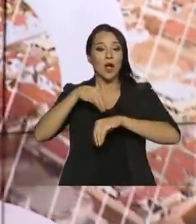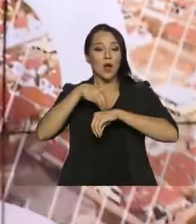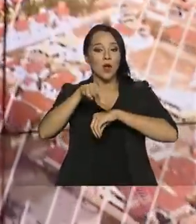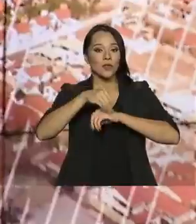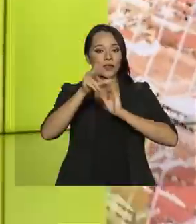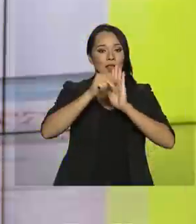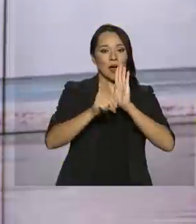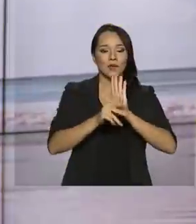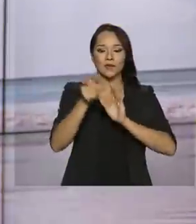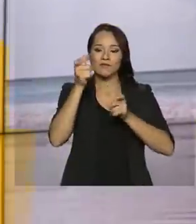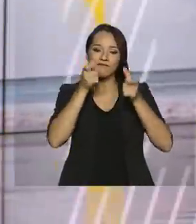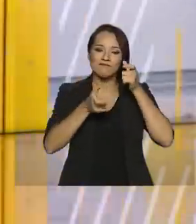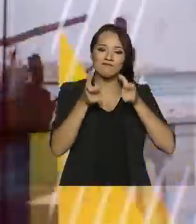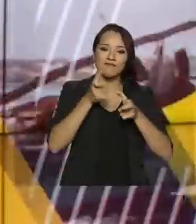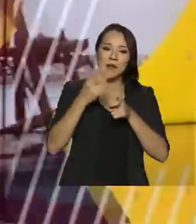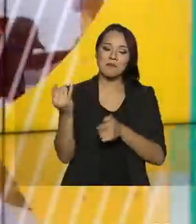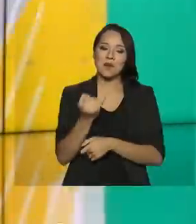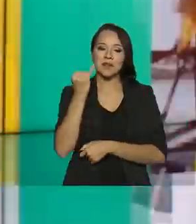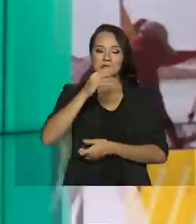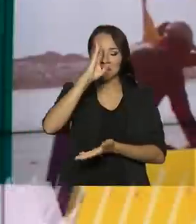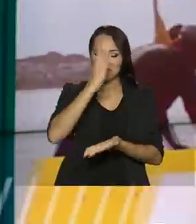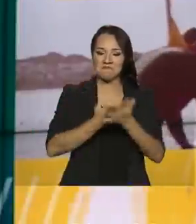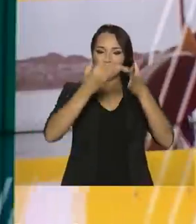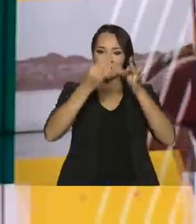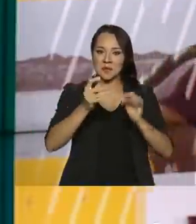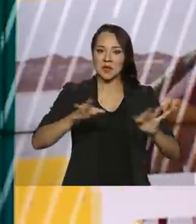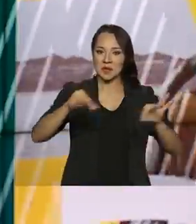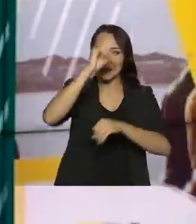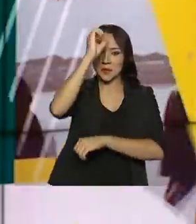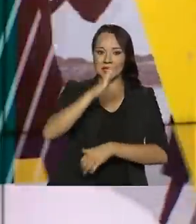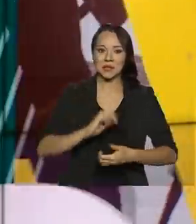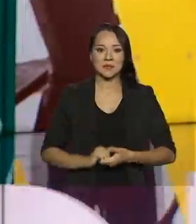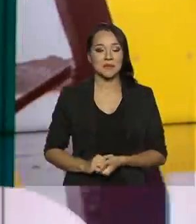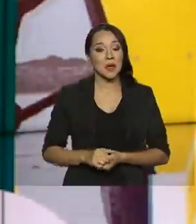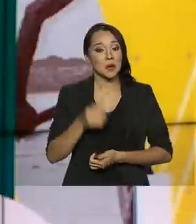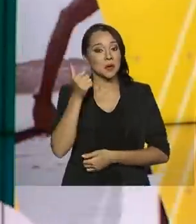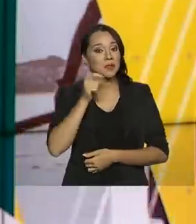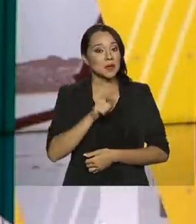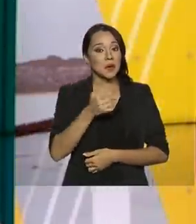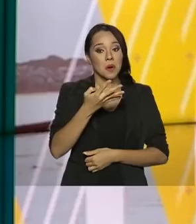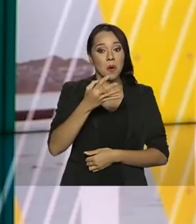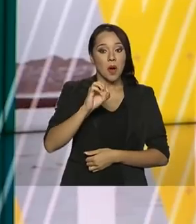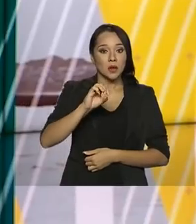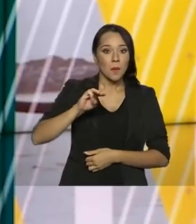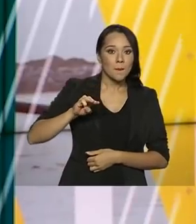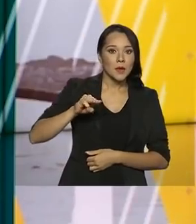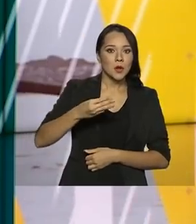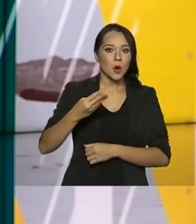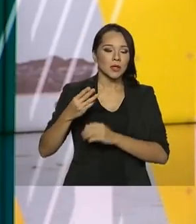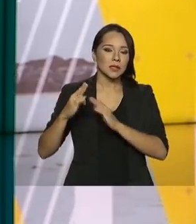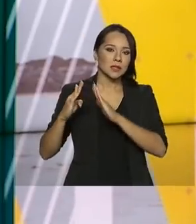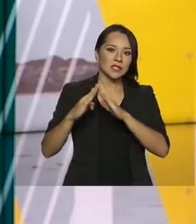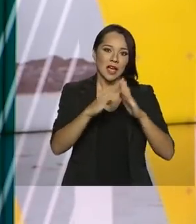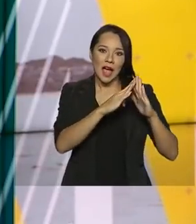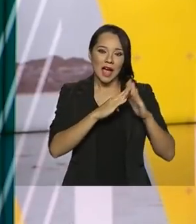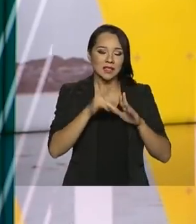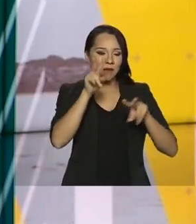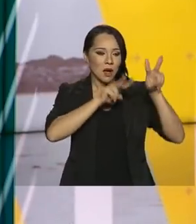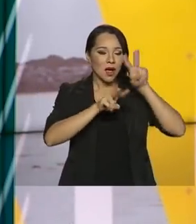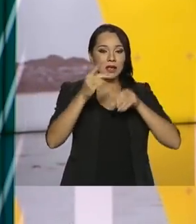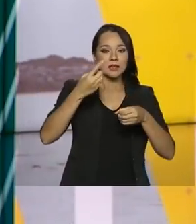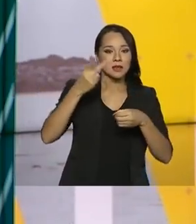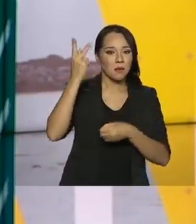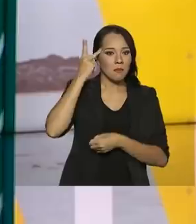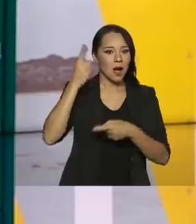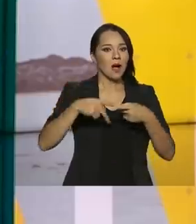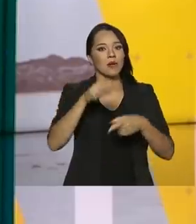e atrações relevantes e com credibilidade para todo o país, alcançando 4 milhões e meio de lares nas localidades de São